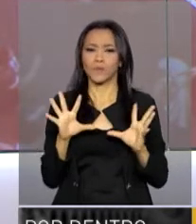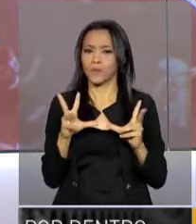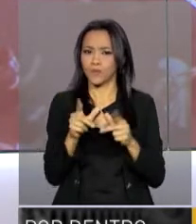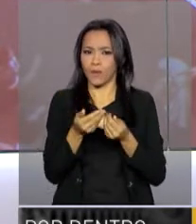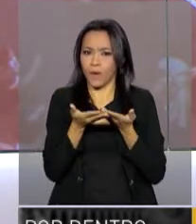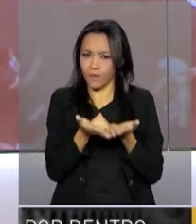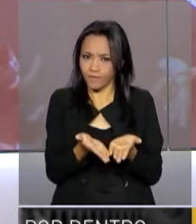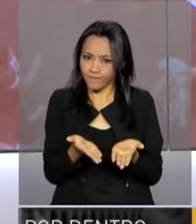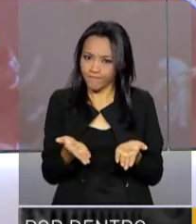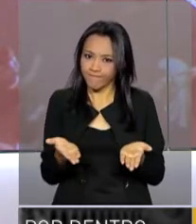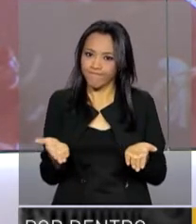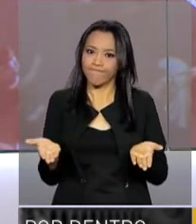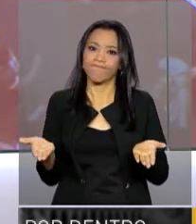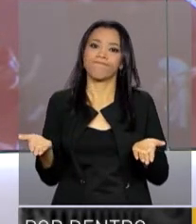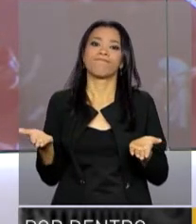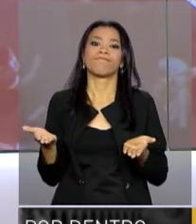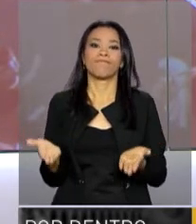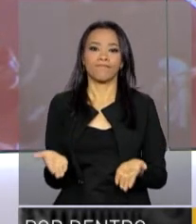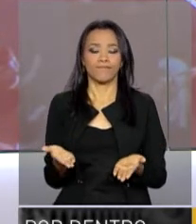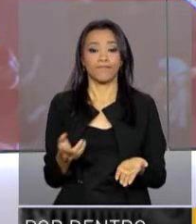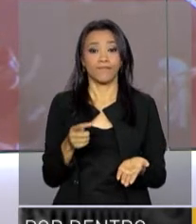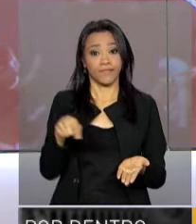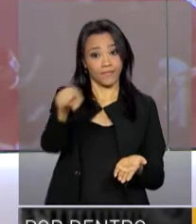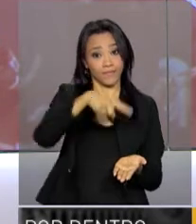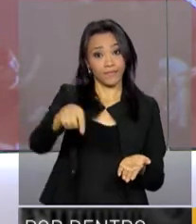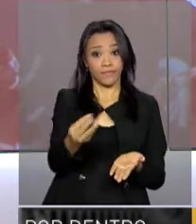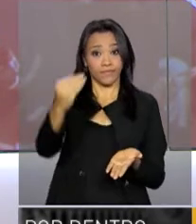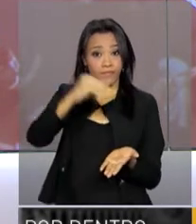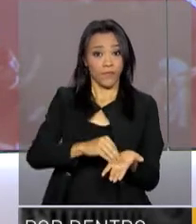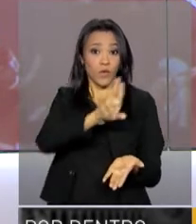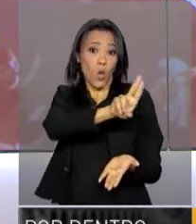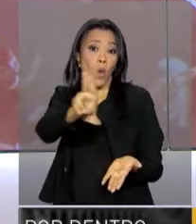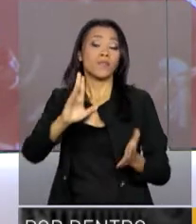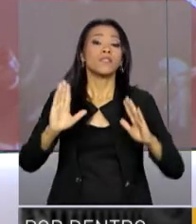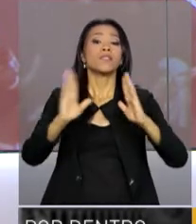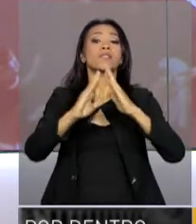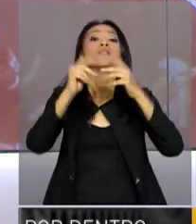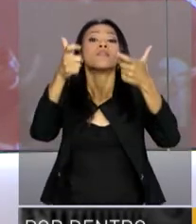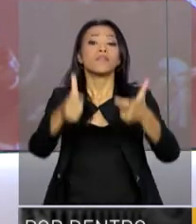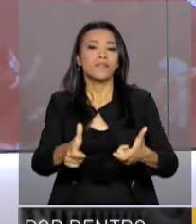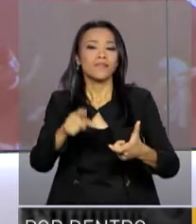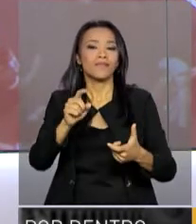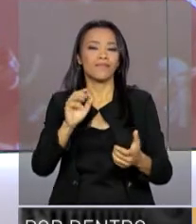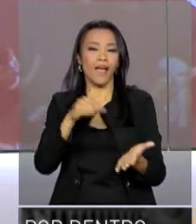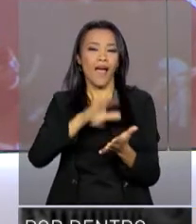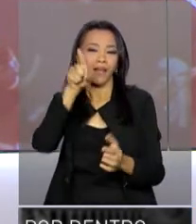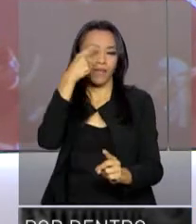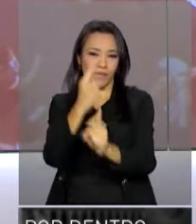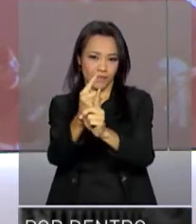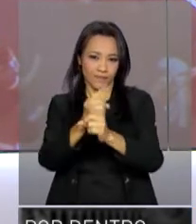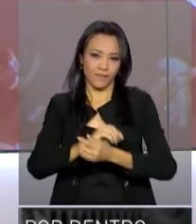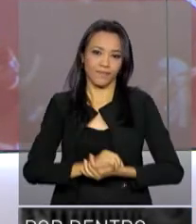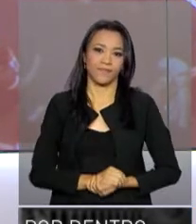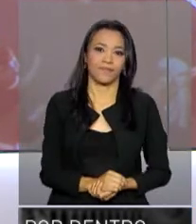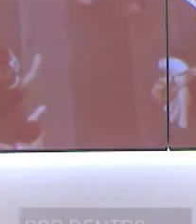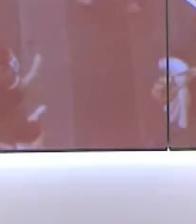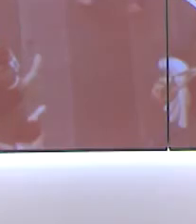junto arroba presidencia.gov.br Diga o seu nome e o da sua cidade. Até a próxima!